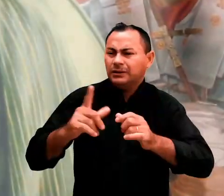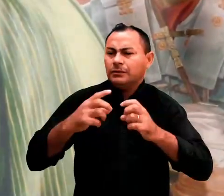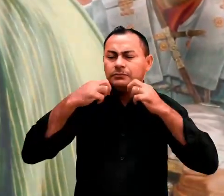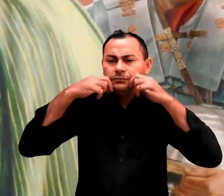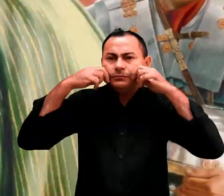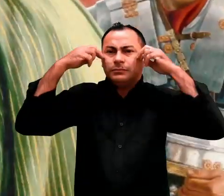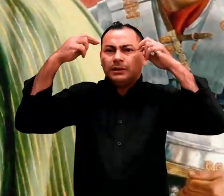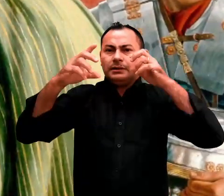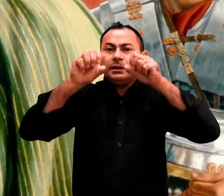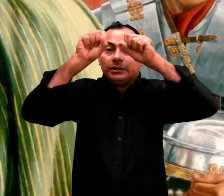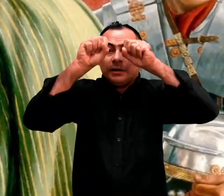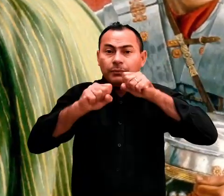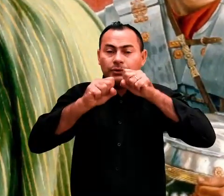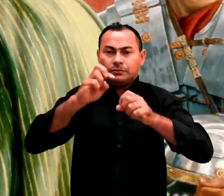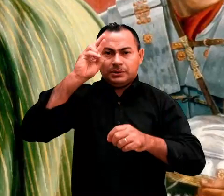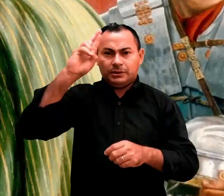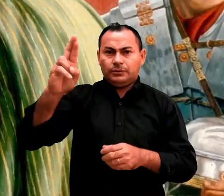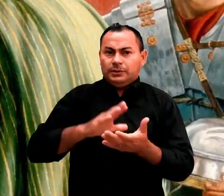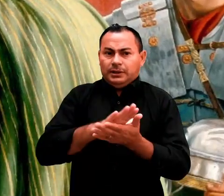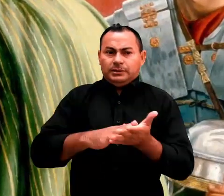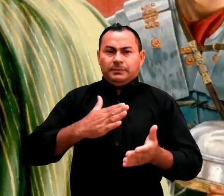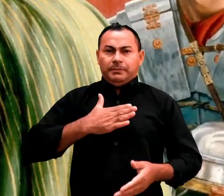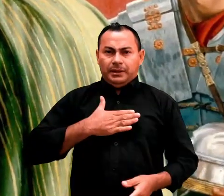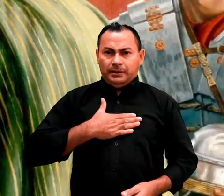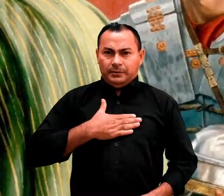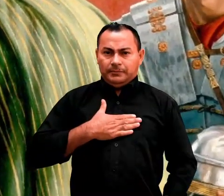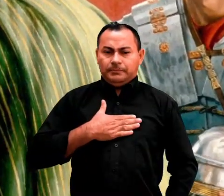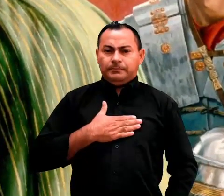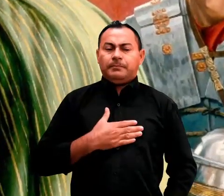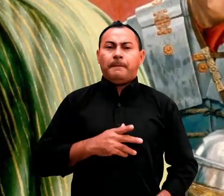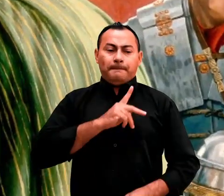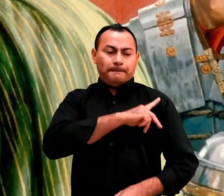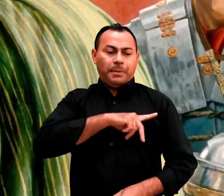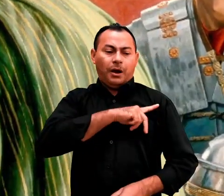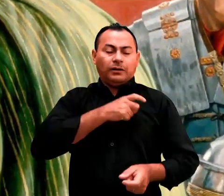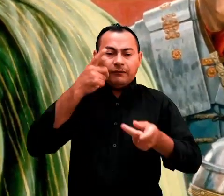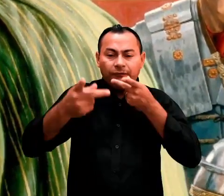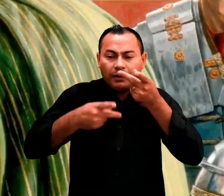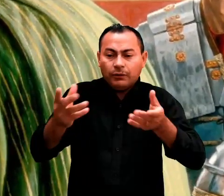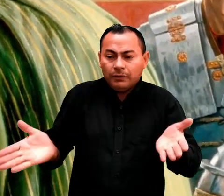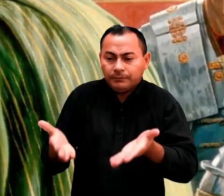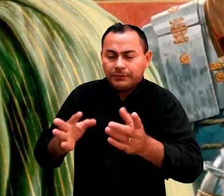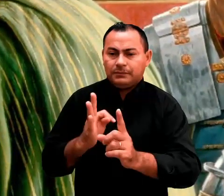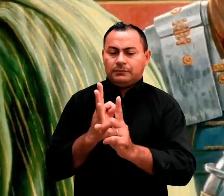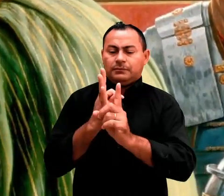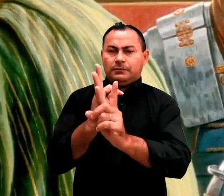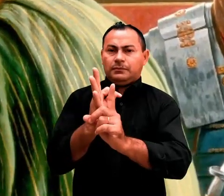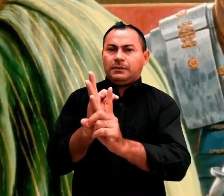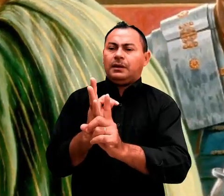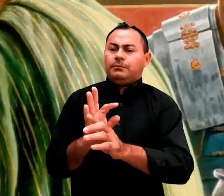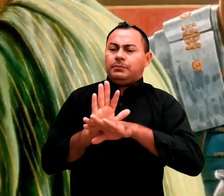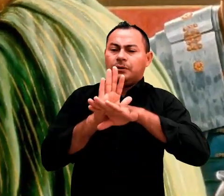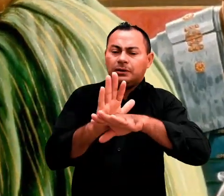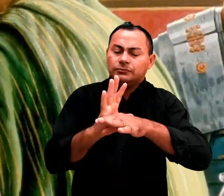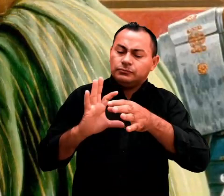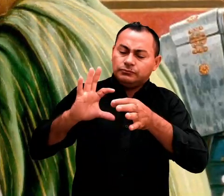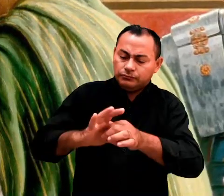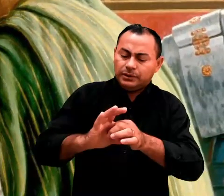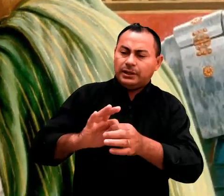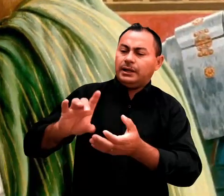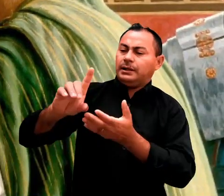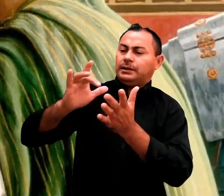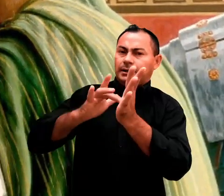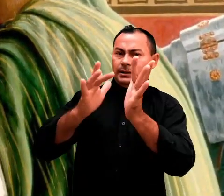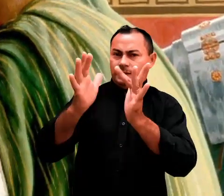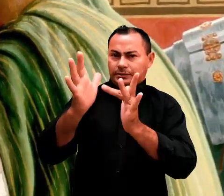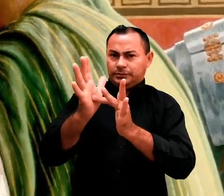Não se envergonhe de testemunhar do Senhor nem de mim. Paulo exortou Timóteo a se posicionar a favor de Cristo.